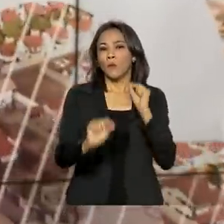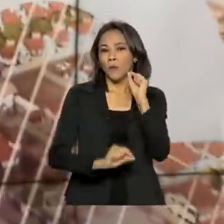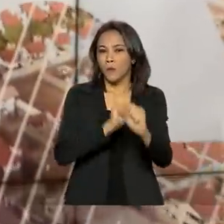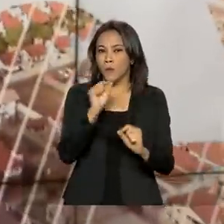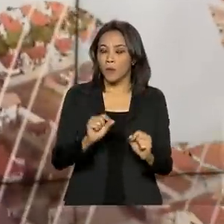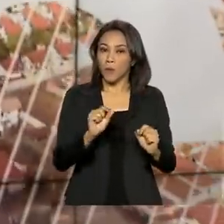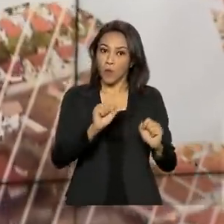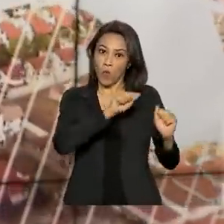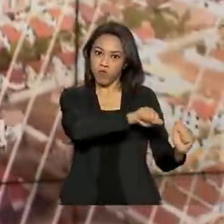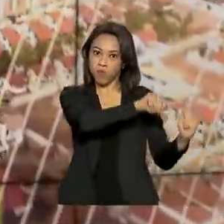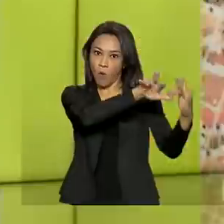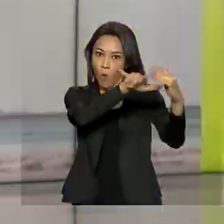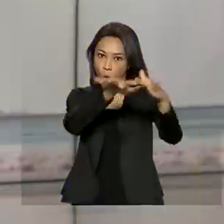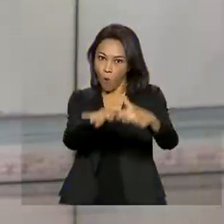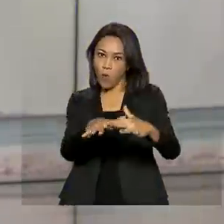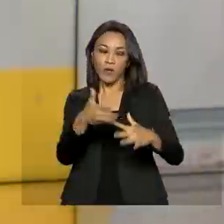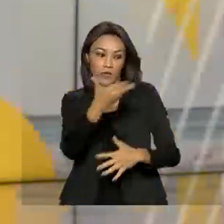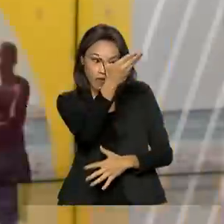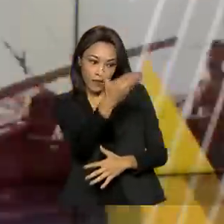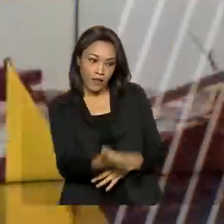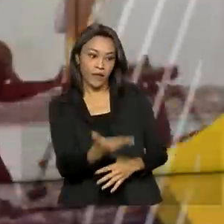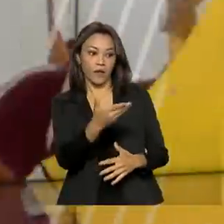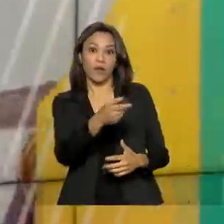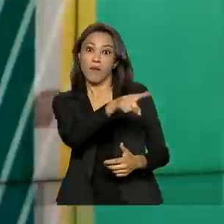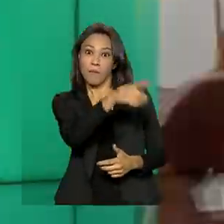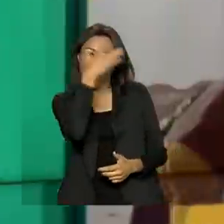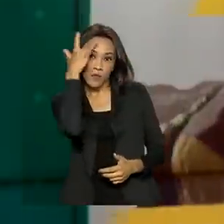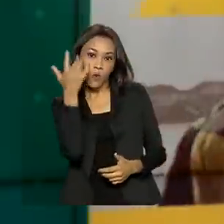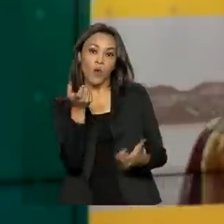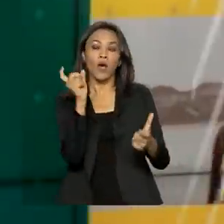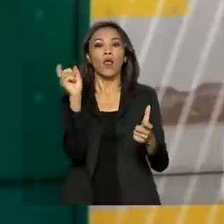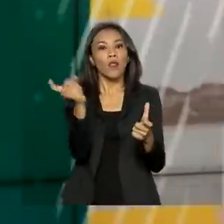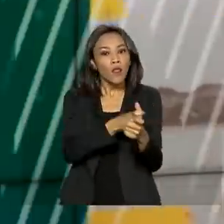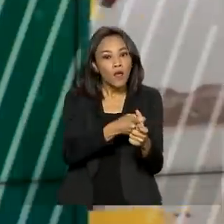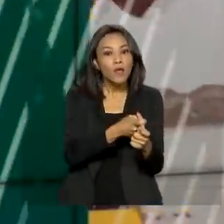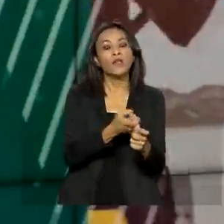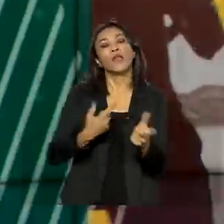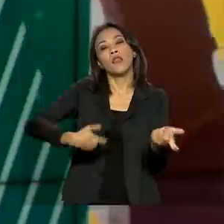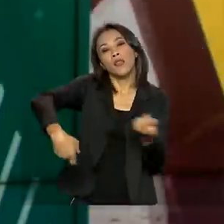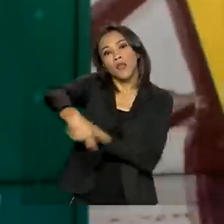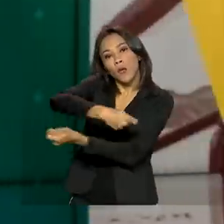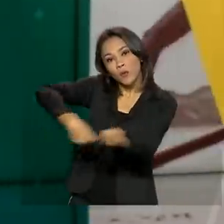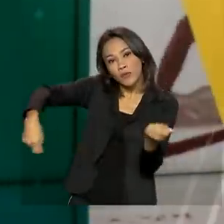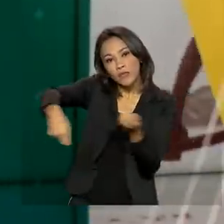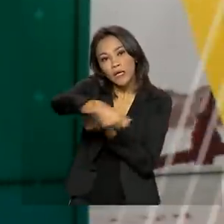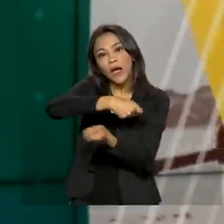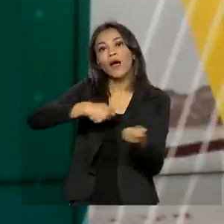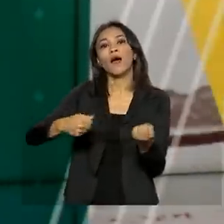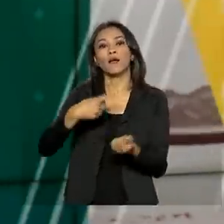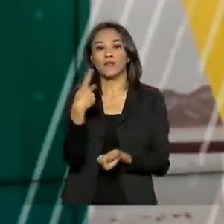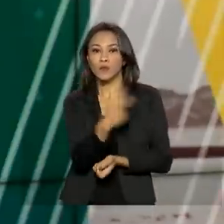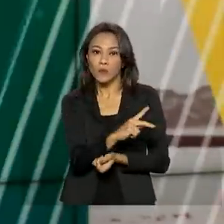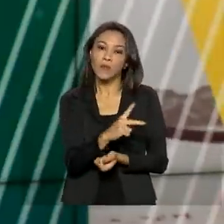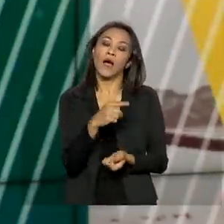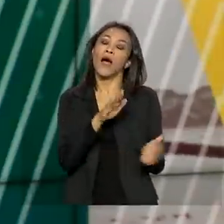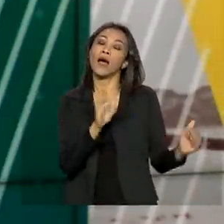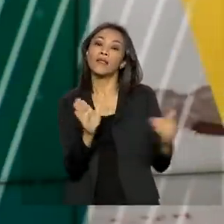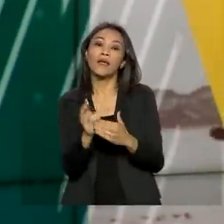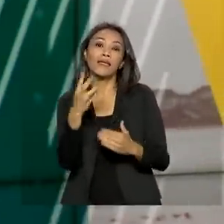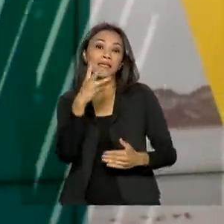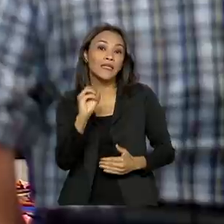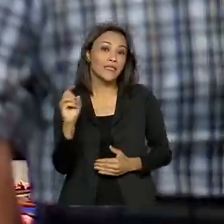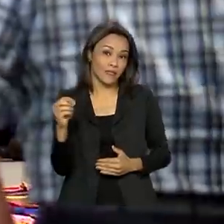que o devedor tenha a oportunidade de negociar dívidas e receber orientações financeiras. A ação vai até 30 de